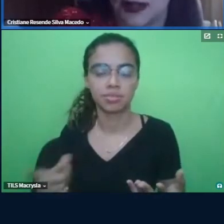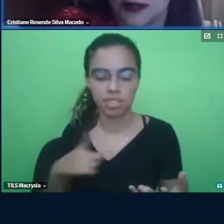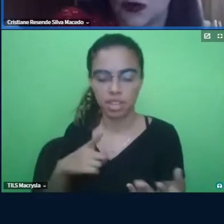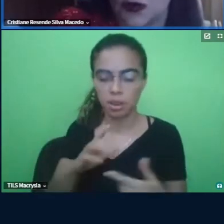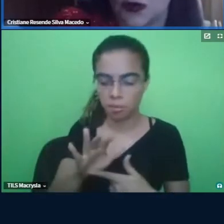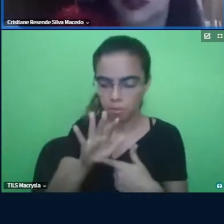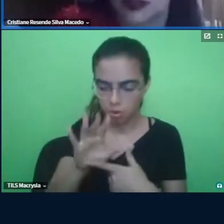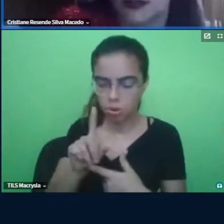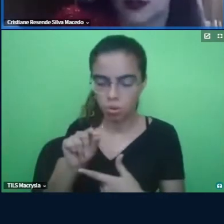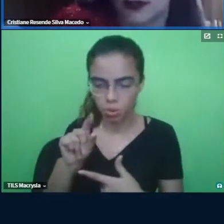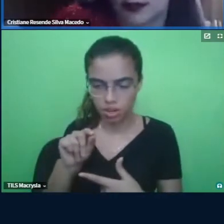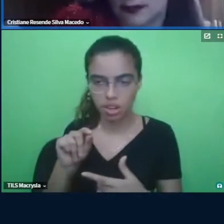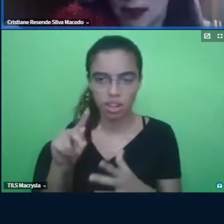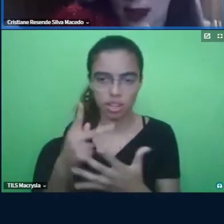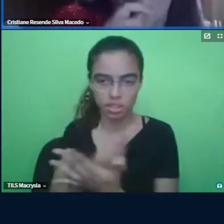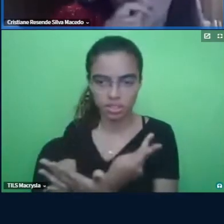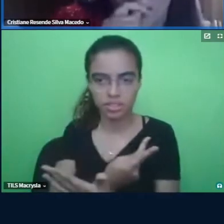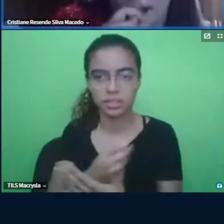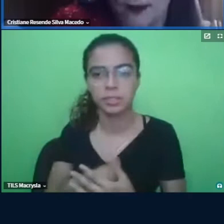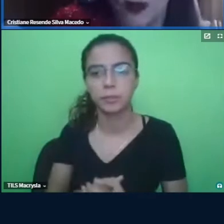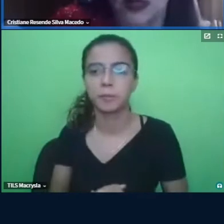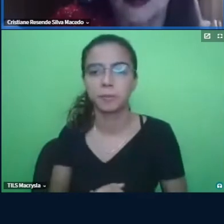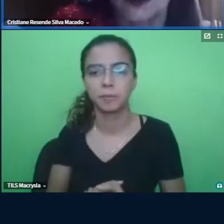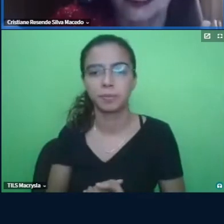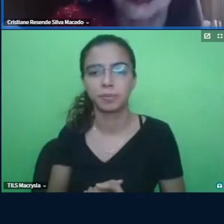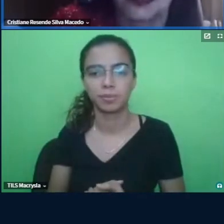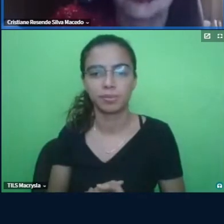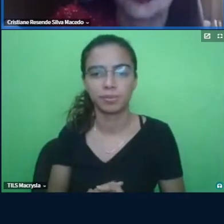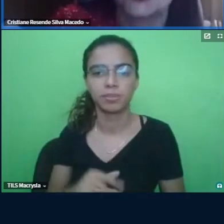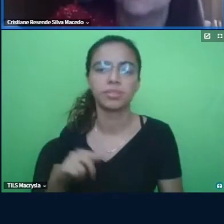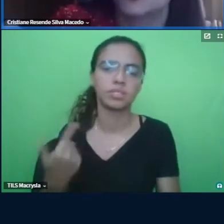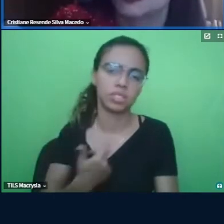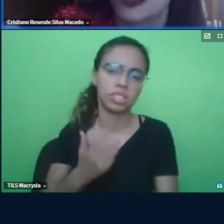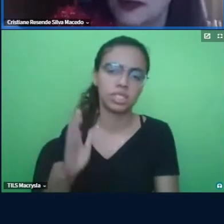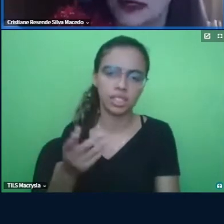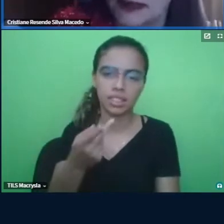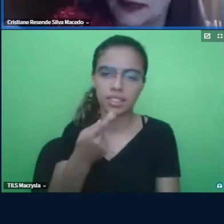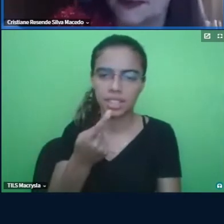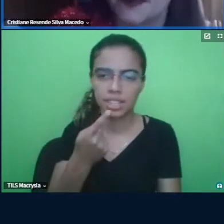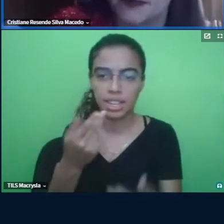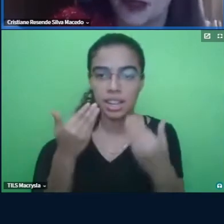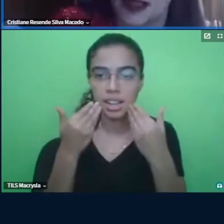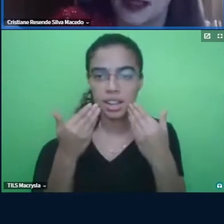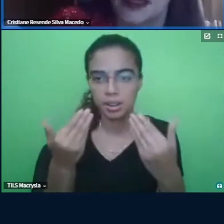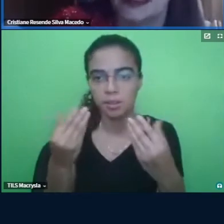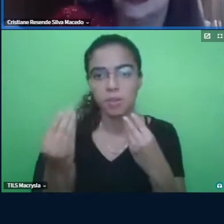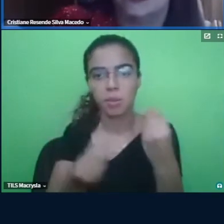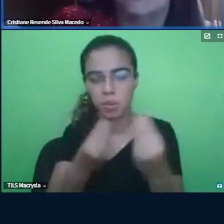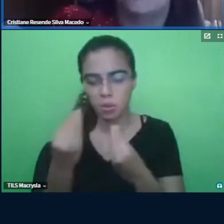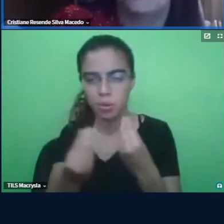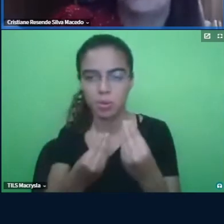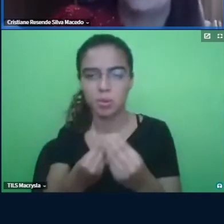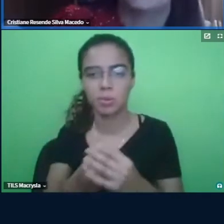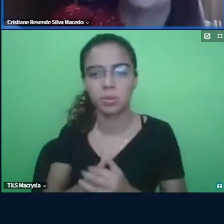esses comportamentos, como nós abordamos na apresentação, de fuga de demanda, né?